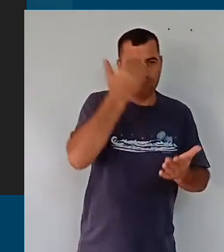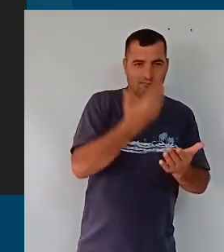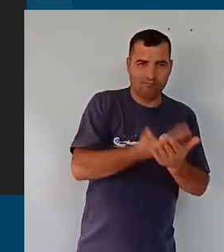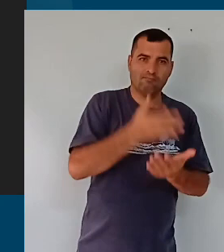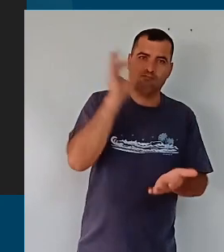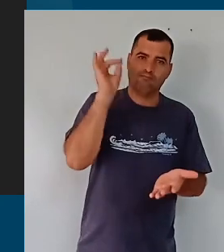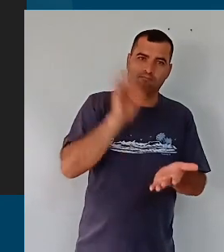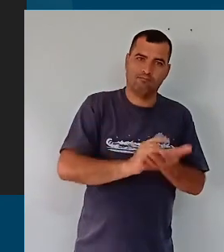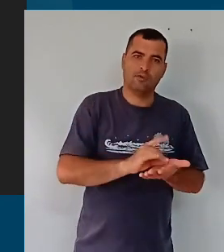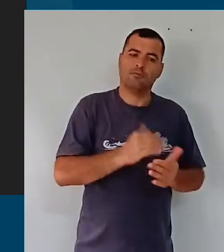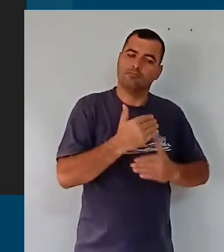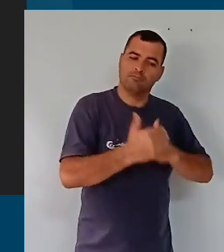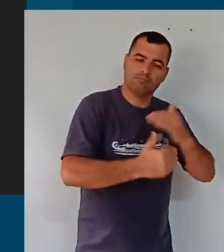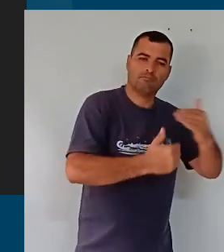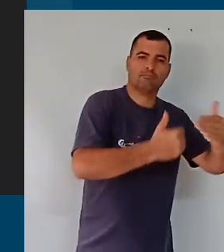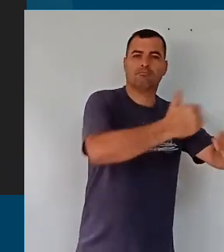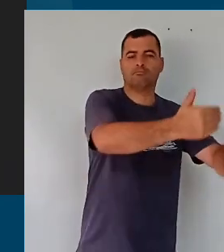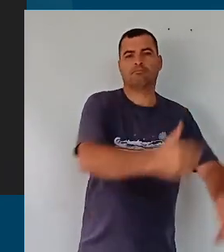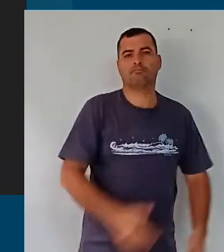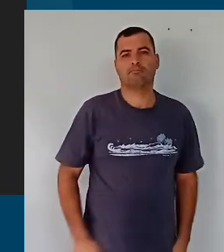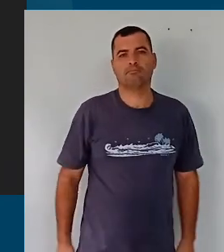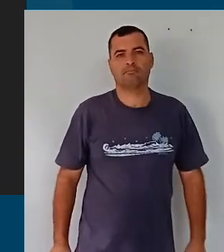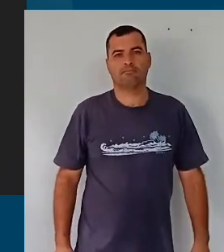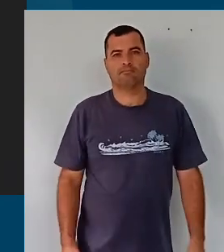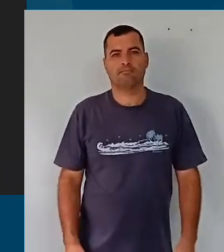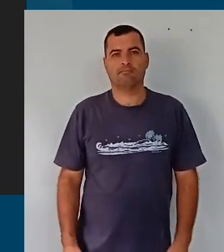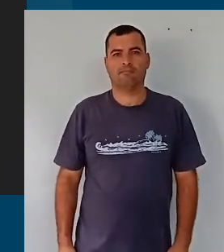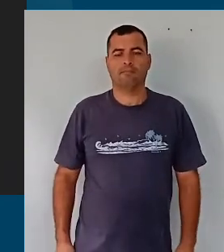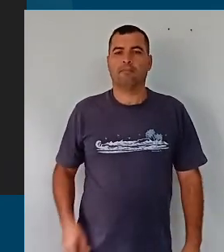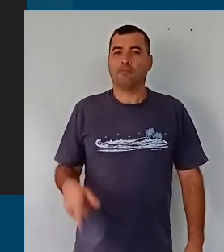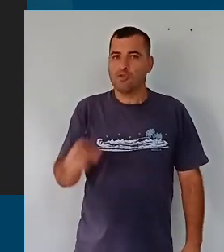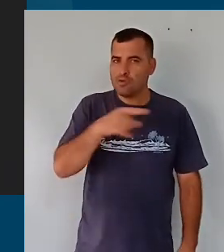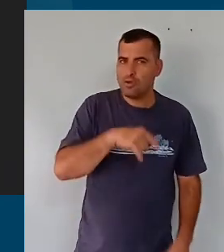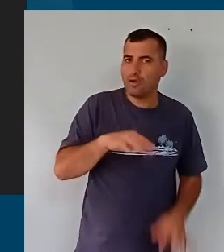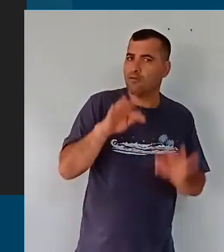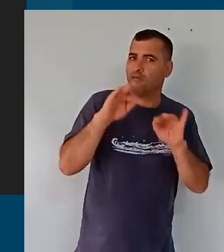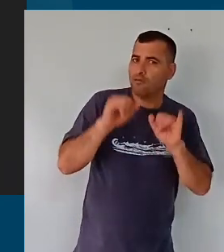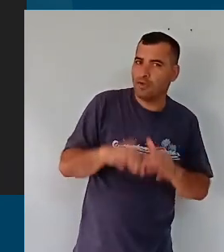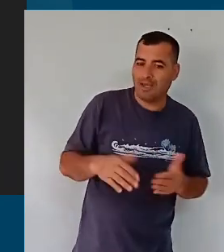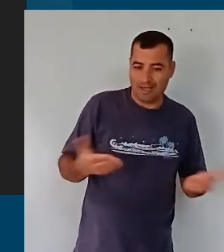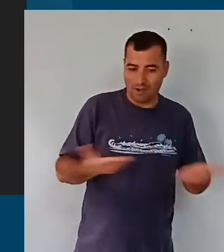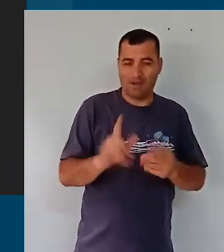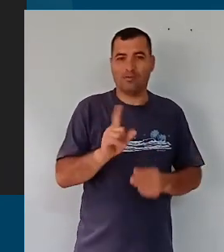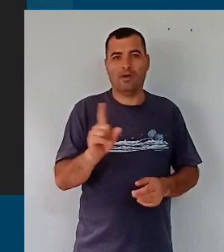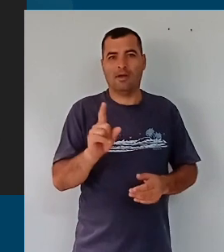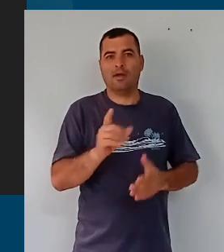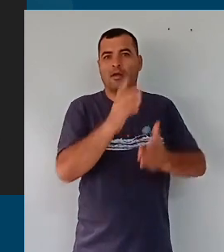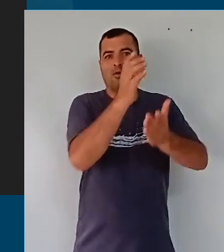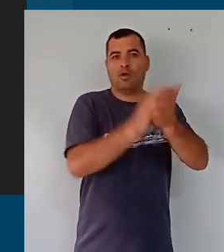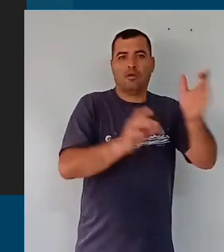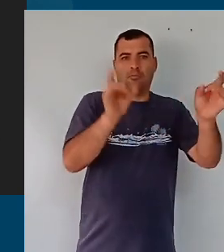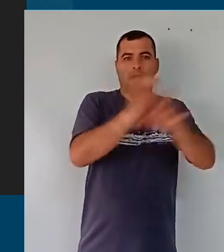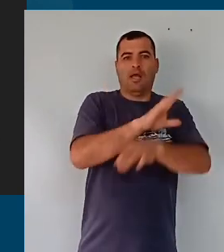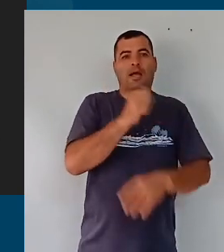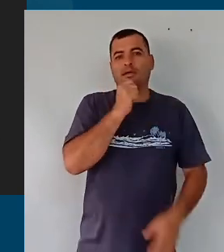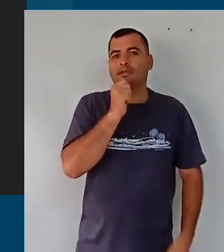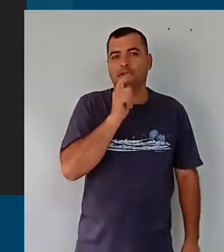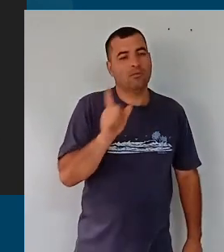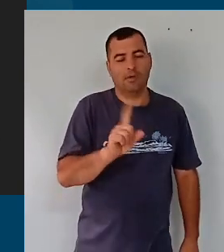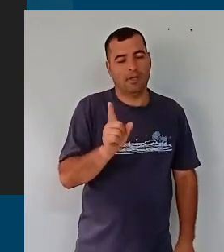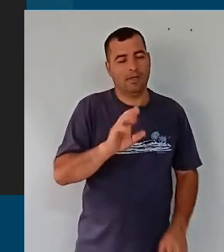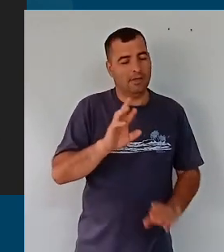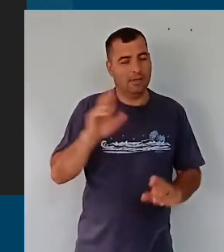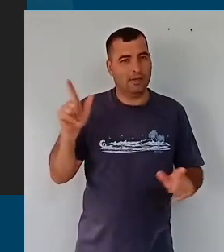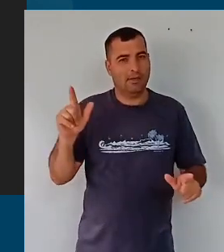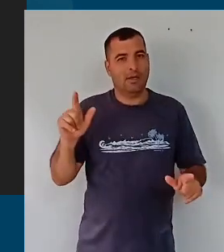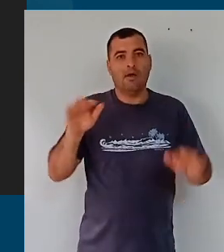acreditaram nesse percurso, então, nós não terminamos, e não vamos terminar o currículo, não é essa a